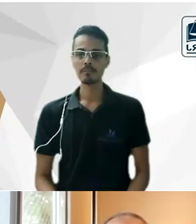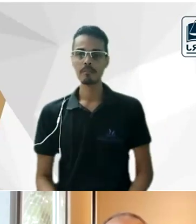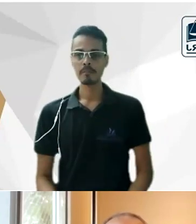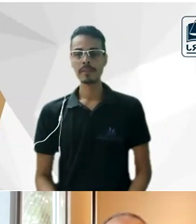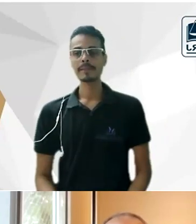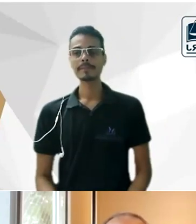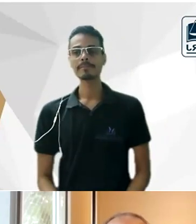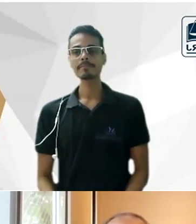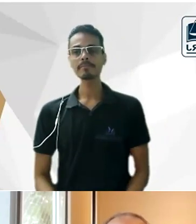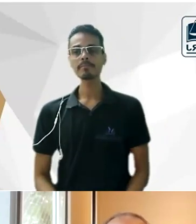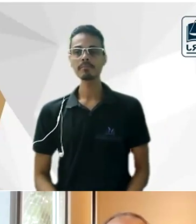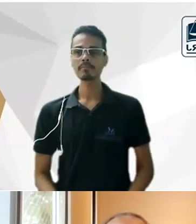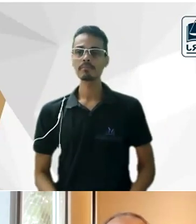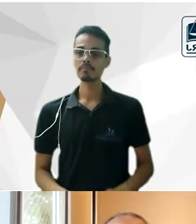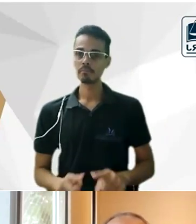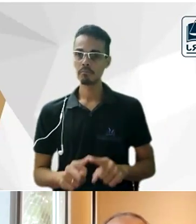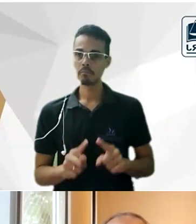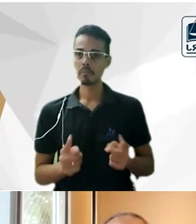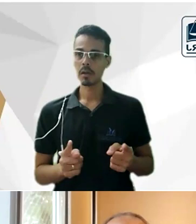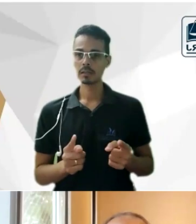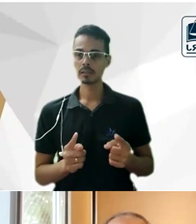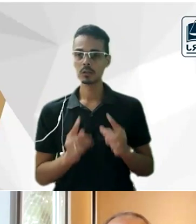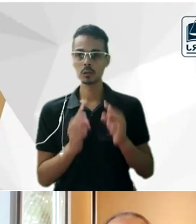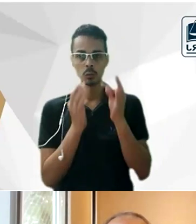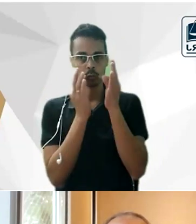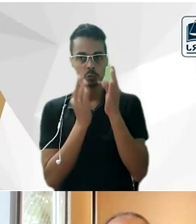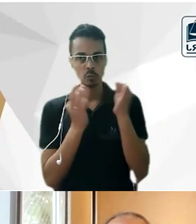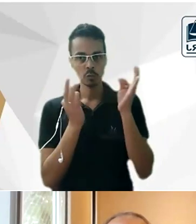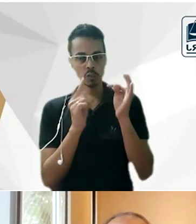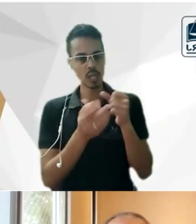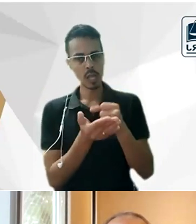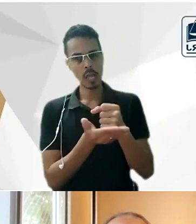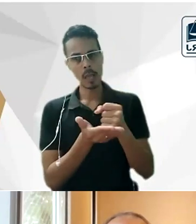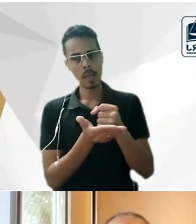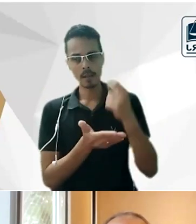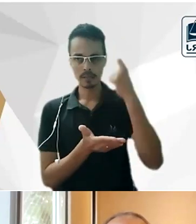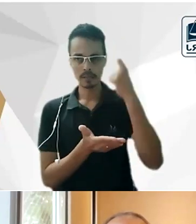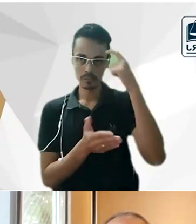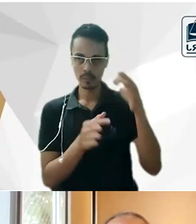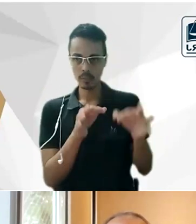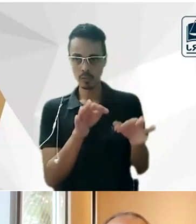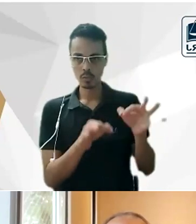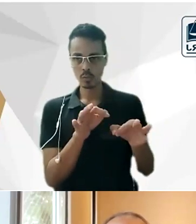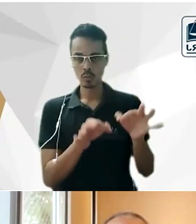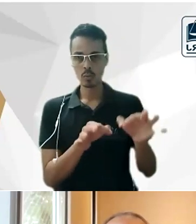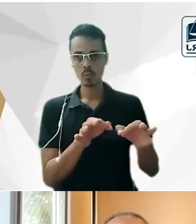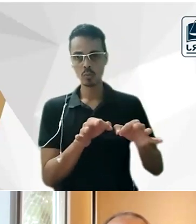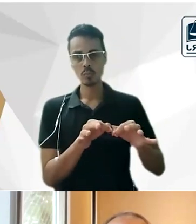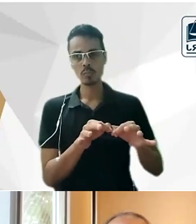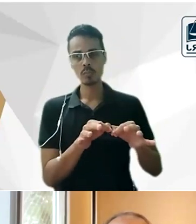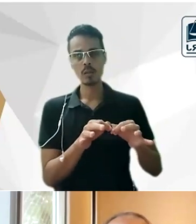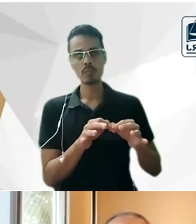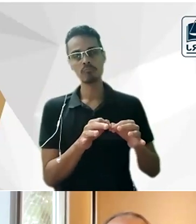eu argumento na tese no pensamento jurídico brasileiro sobretudo numa perspectiva que eu denomino de mais científica